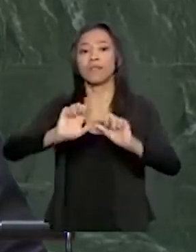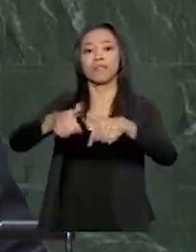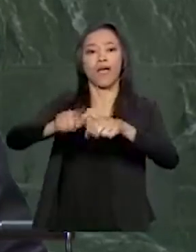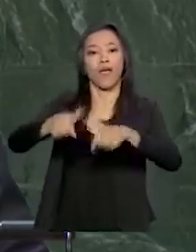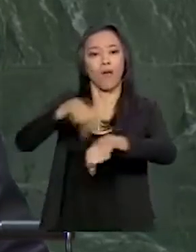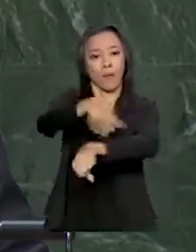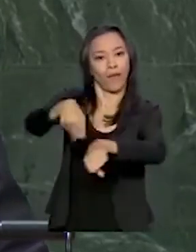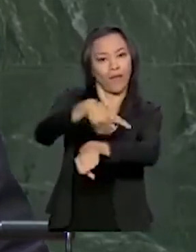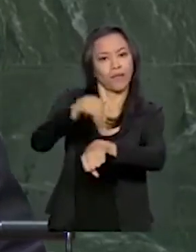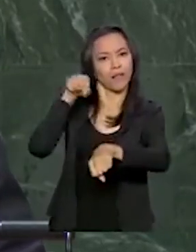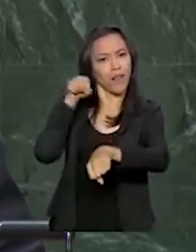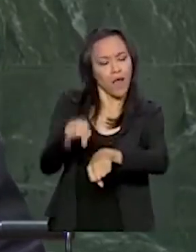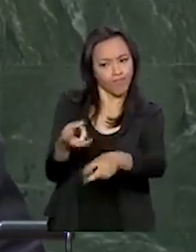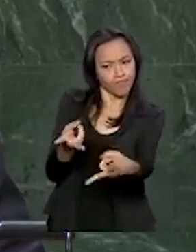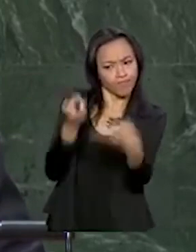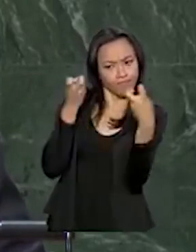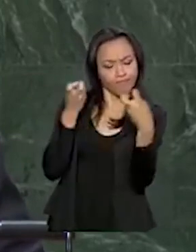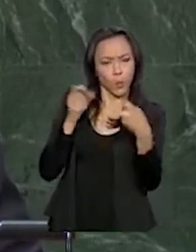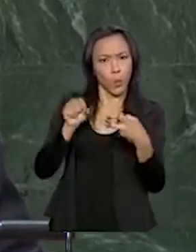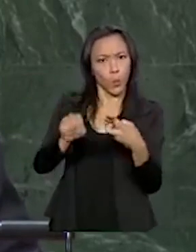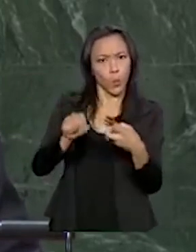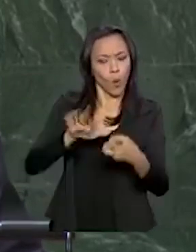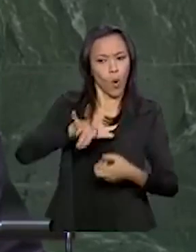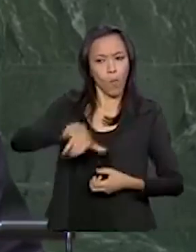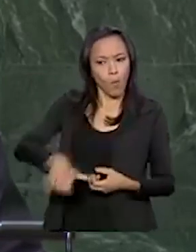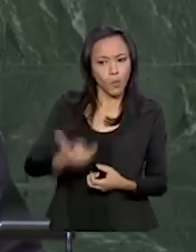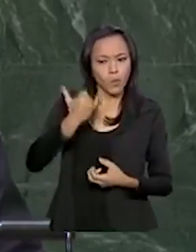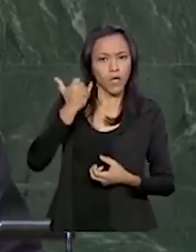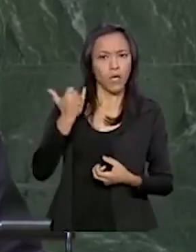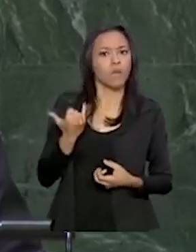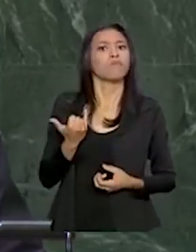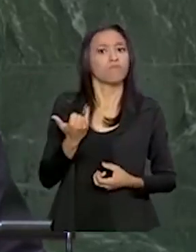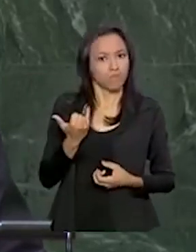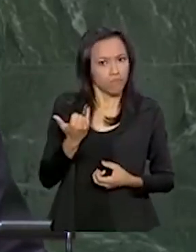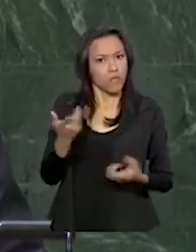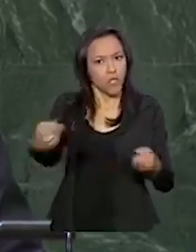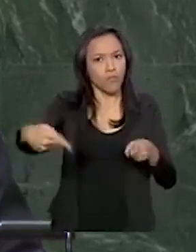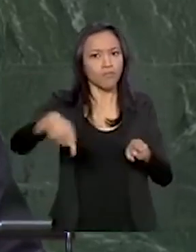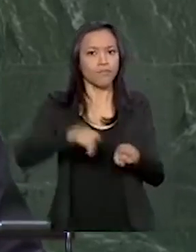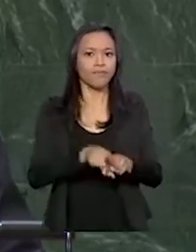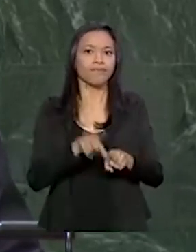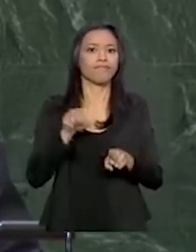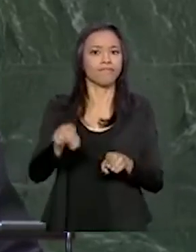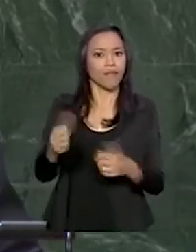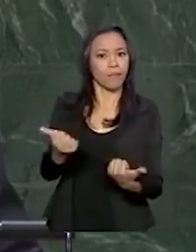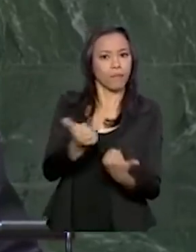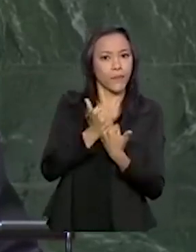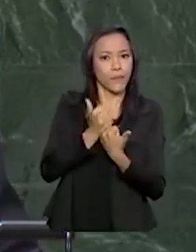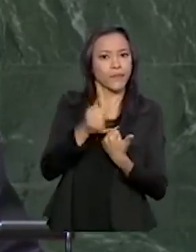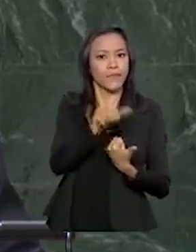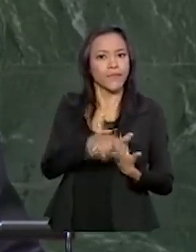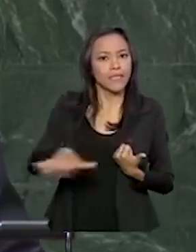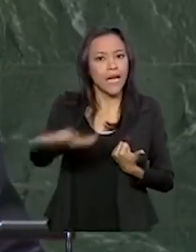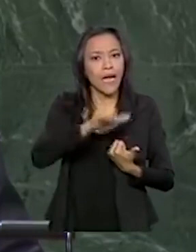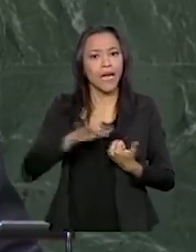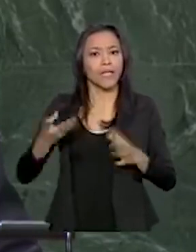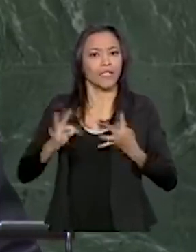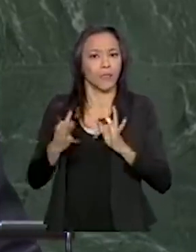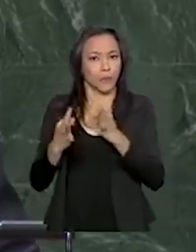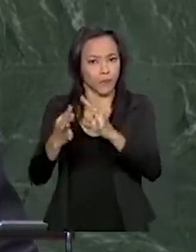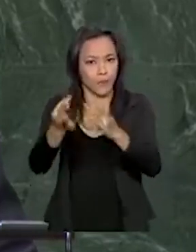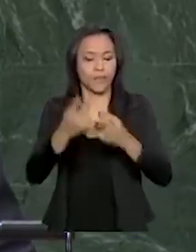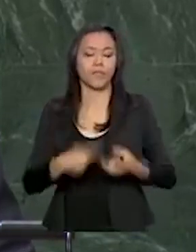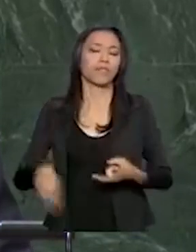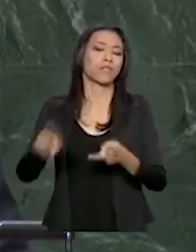onde identificamos inúmeras oportunidades de cooperação, em especial na área de tecnologia